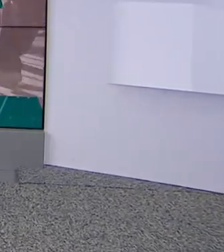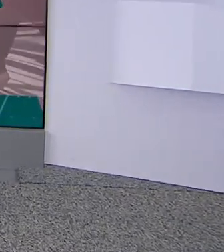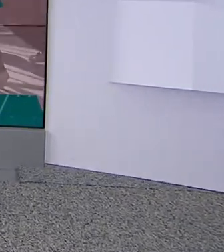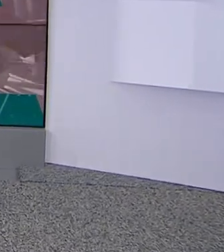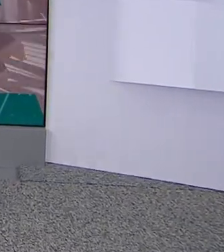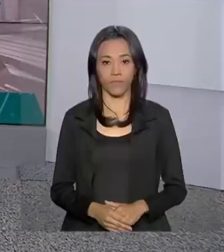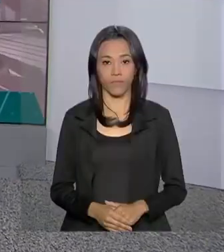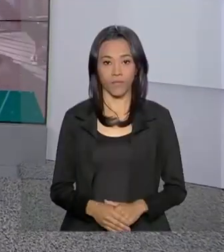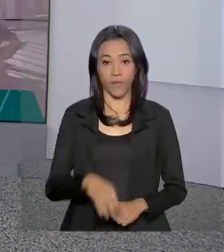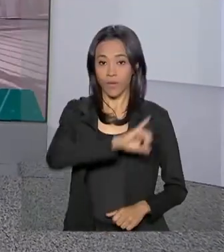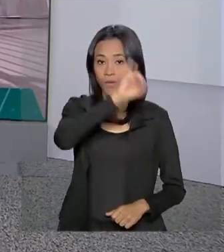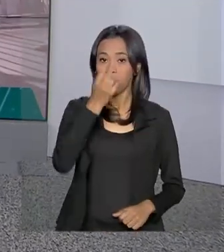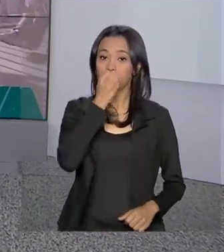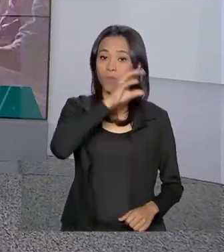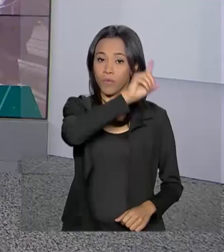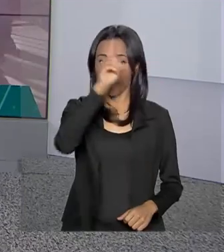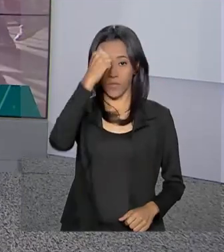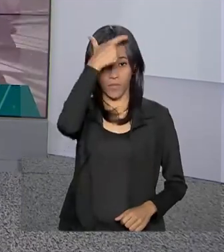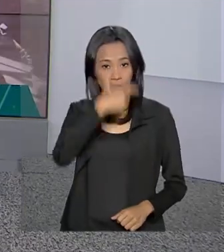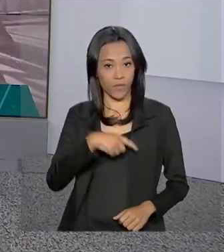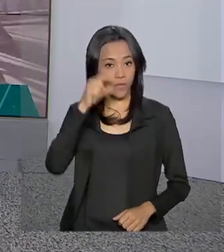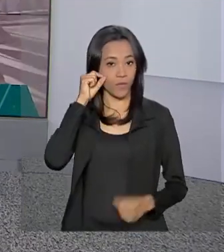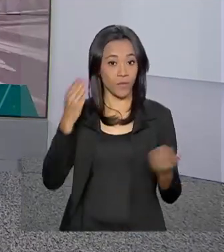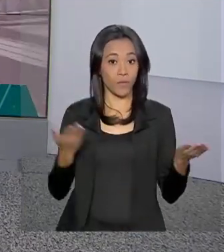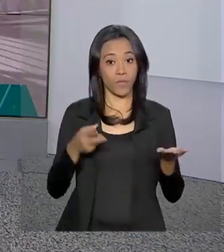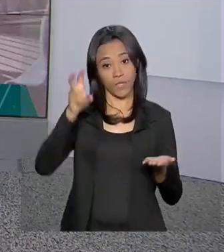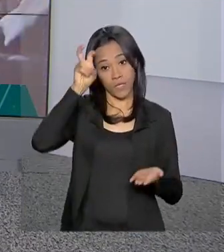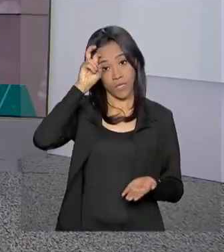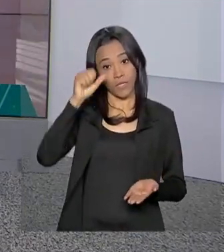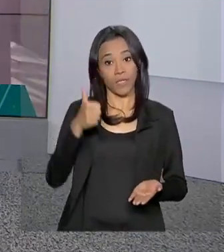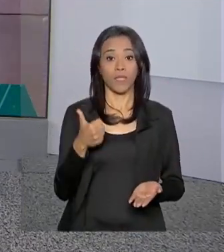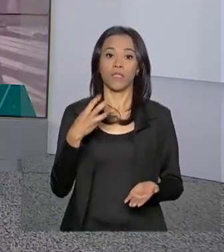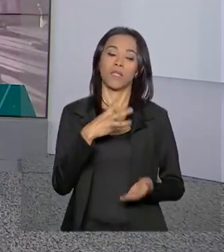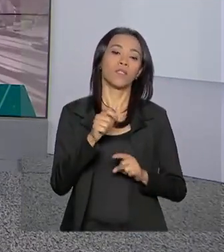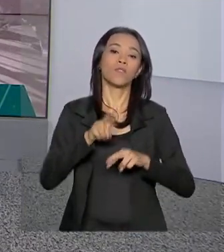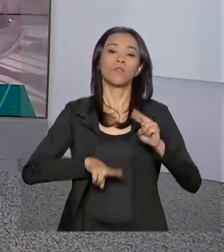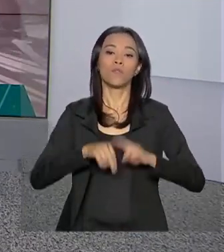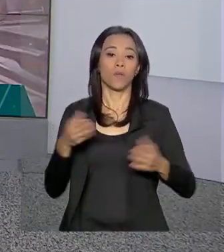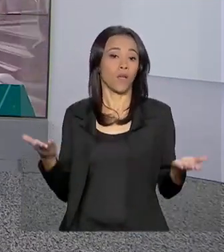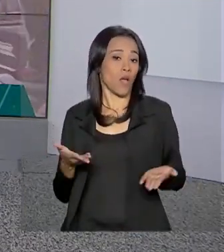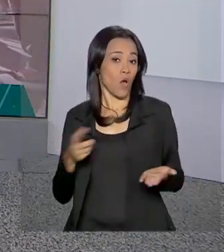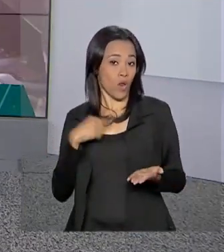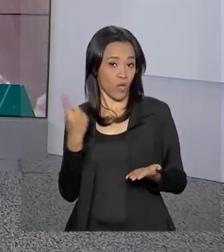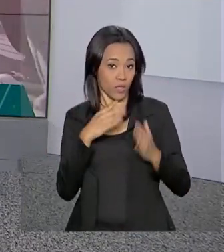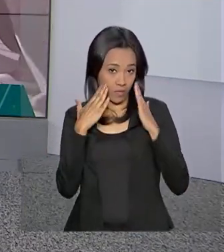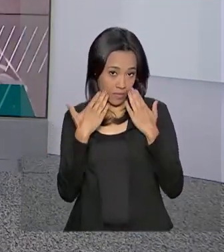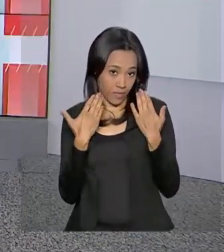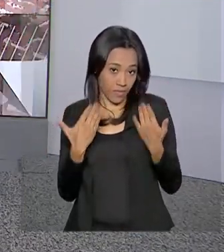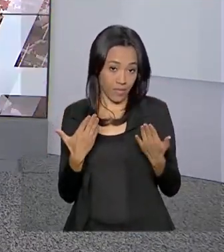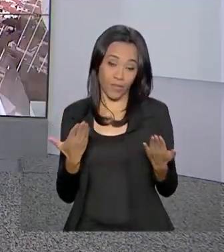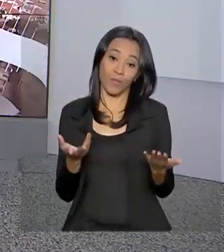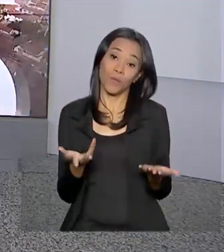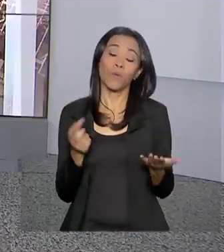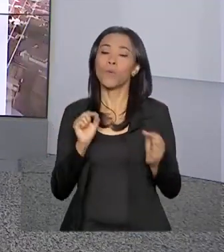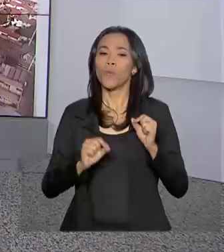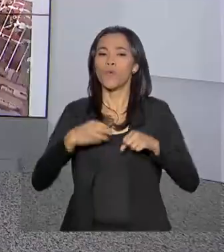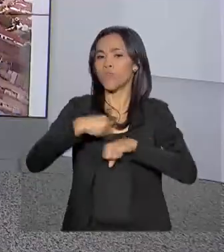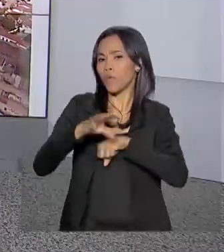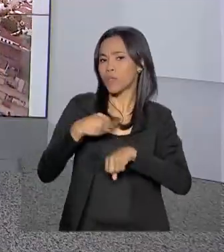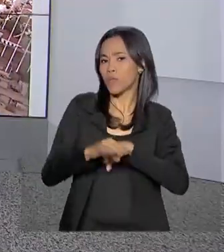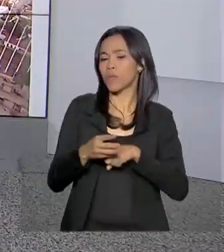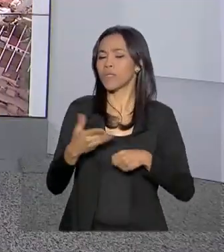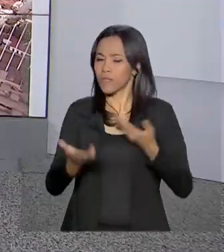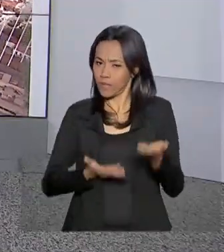Olá, bom dia, eu sou Carla Batier, hoje é quinta-feira, 13 de junho. A partir de agora, estamos juntos no Brasil em Dia, com muita